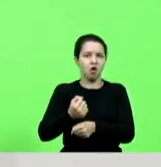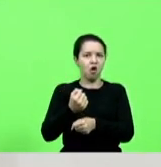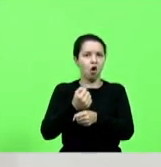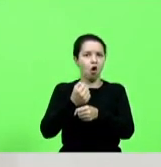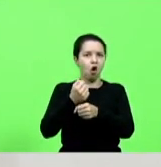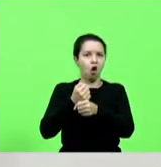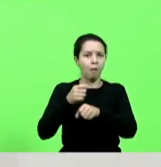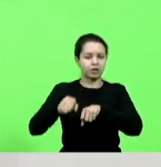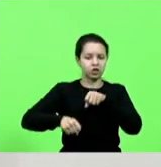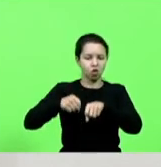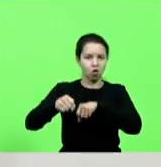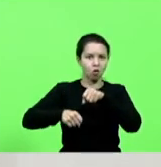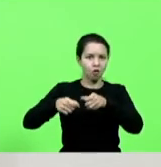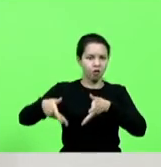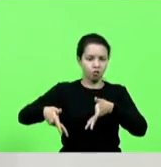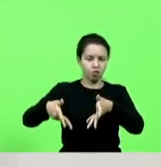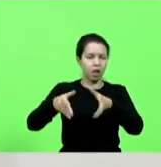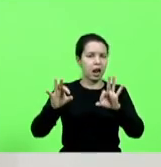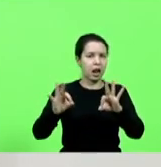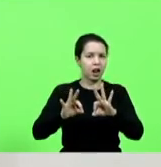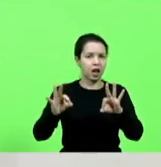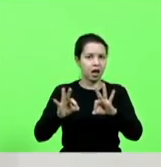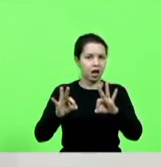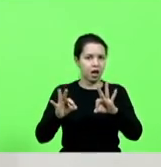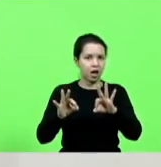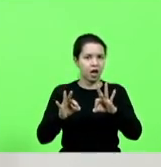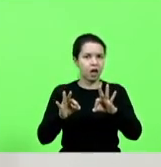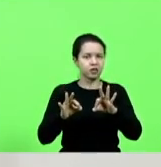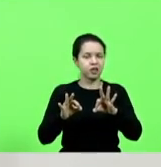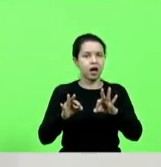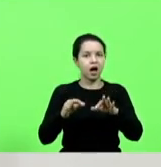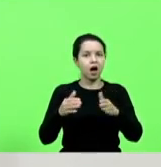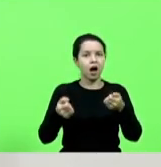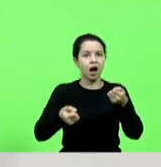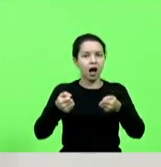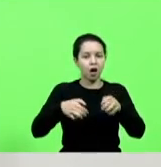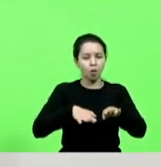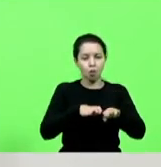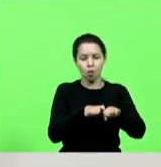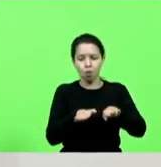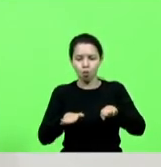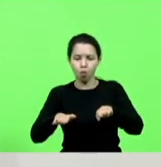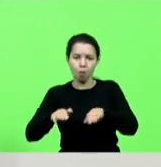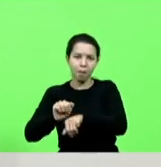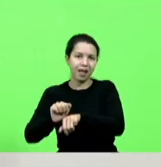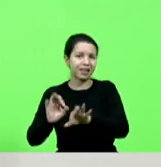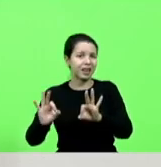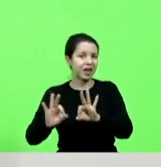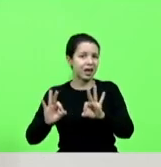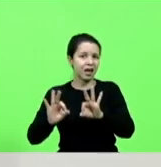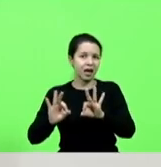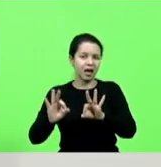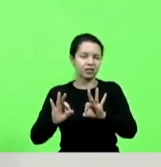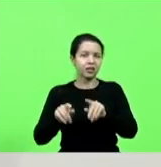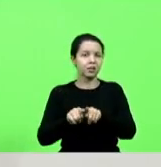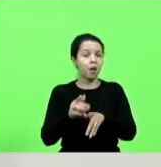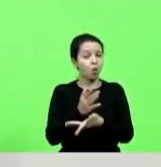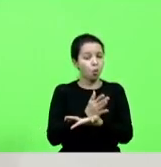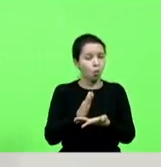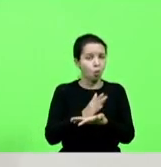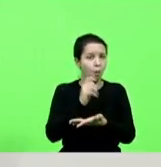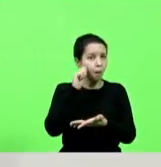não tem sequer acostamento e muitas nem asfalto como é o caso